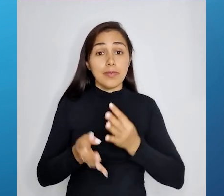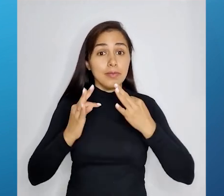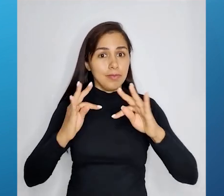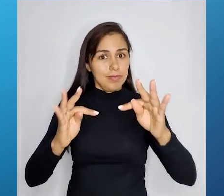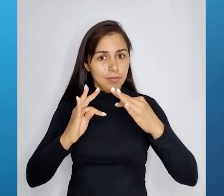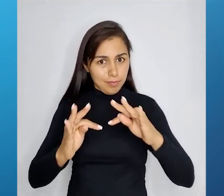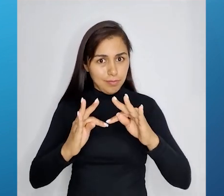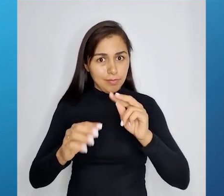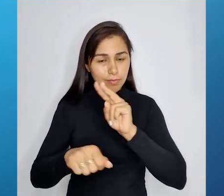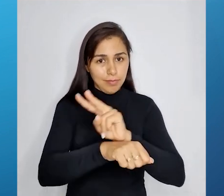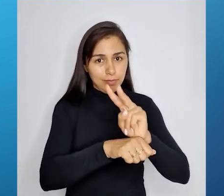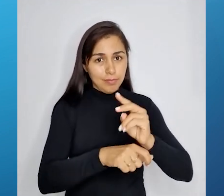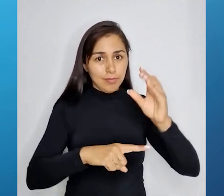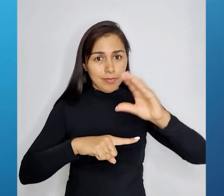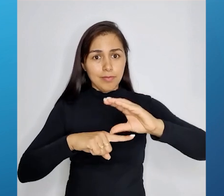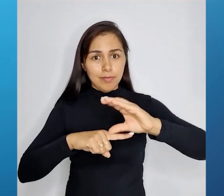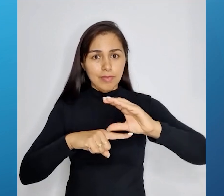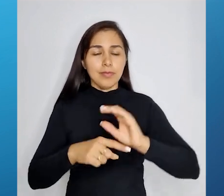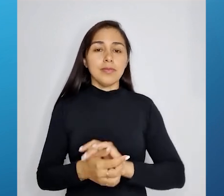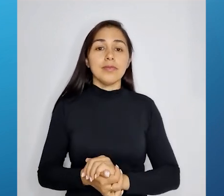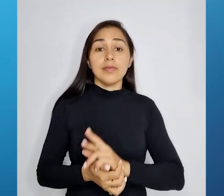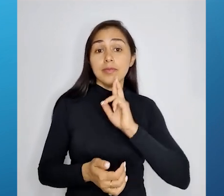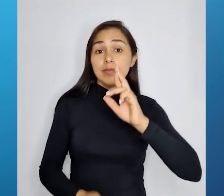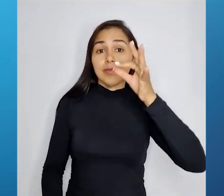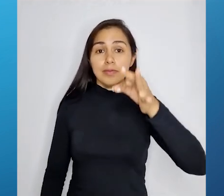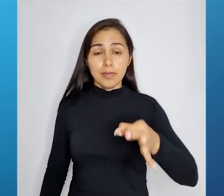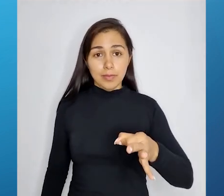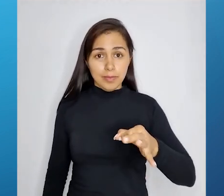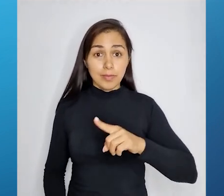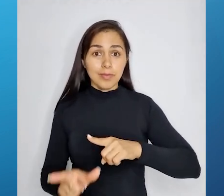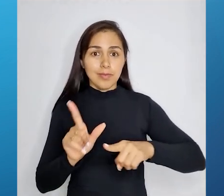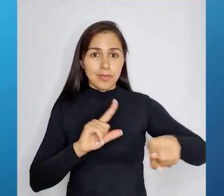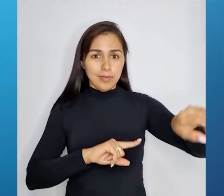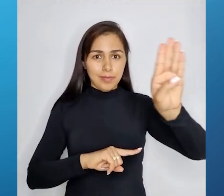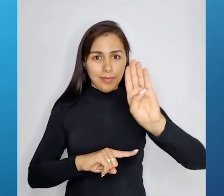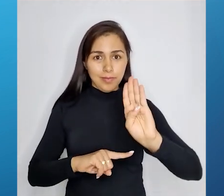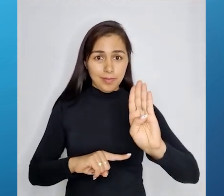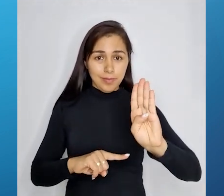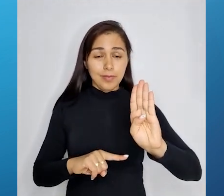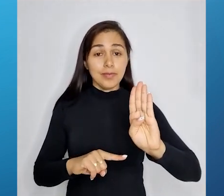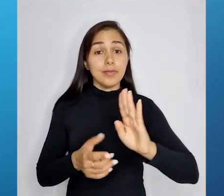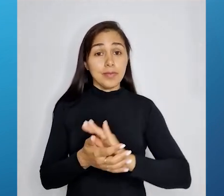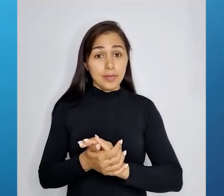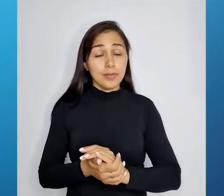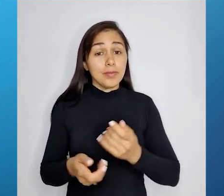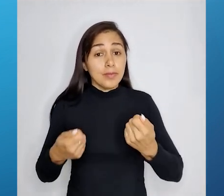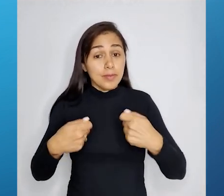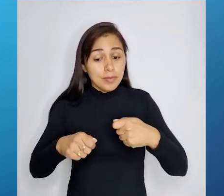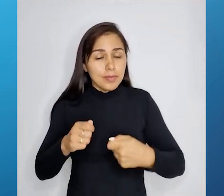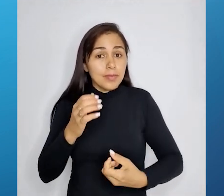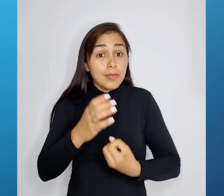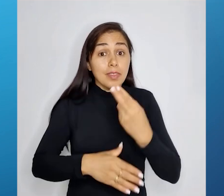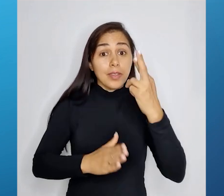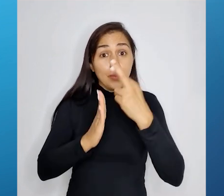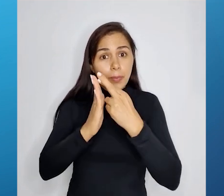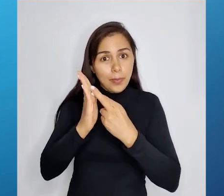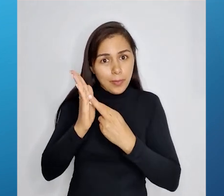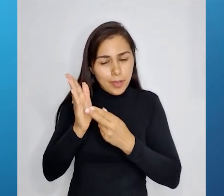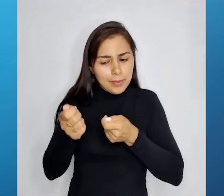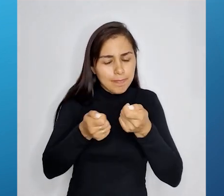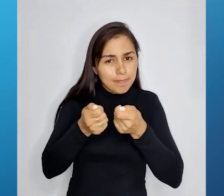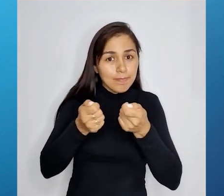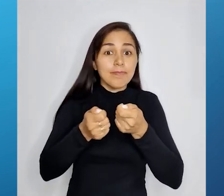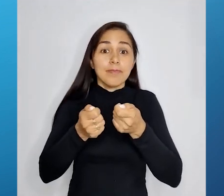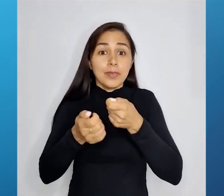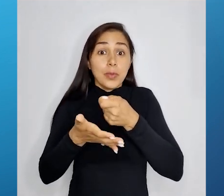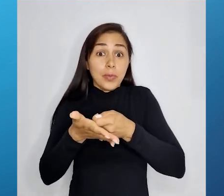captura e armazenamento de carbono? Qual é a nossa resposta correta? Letra B. Implementando regulamentações